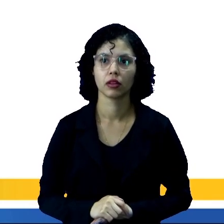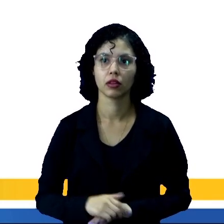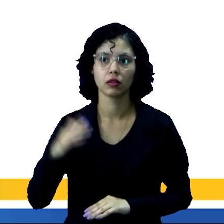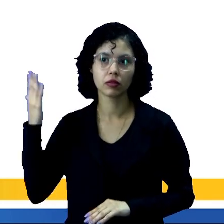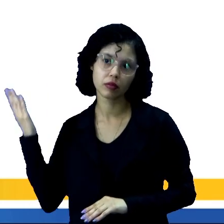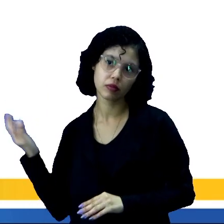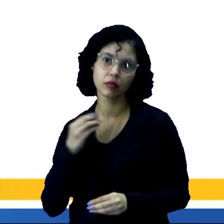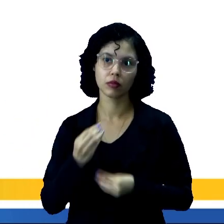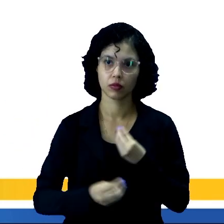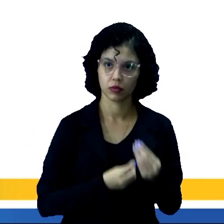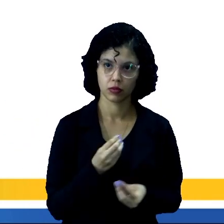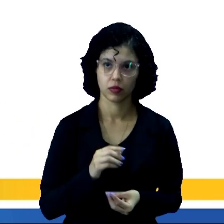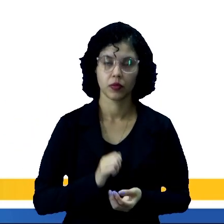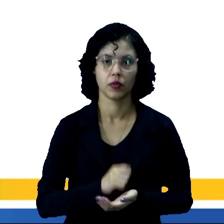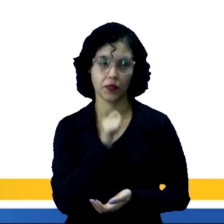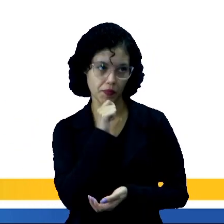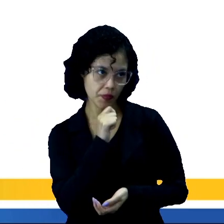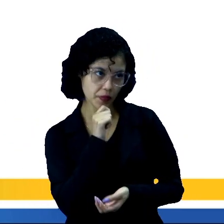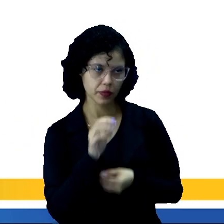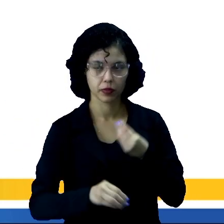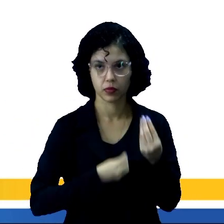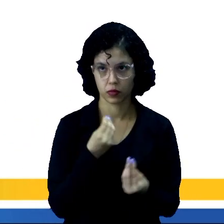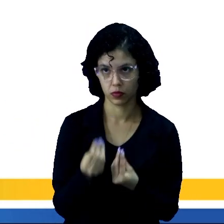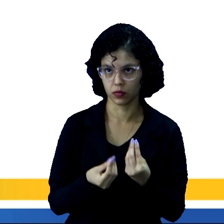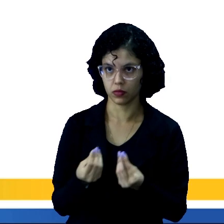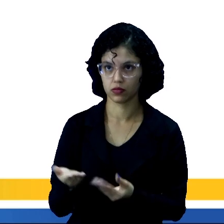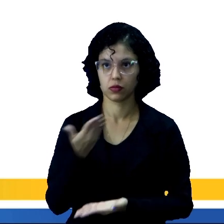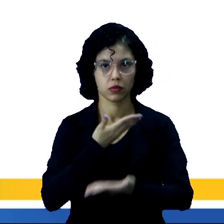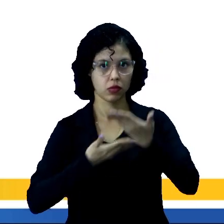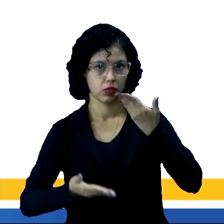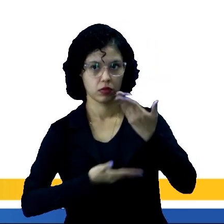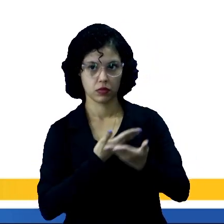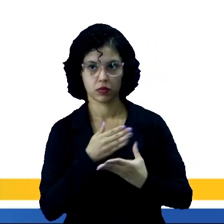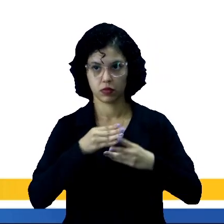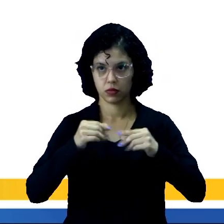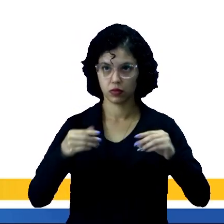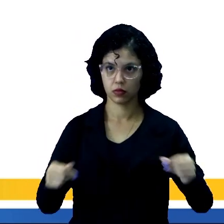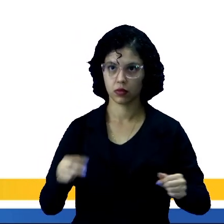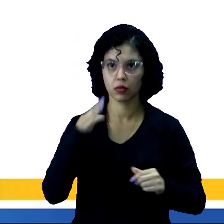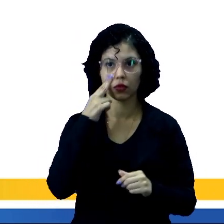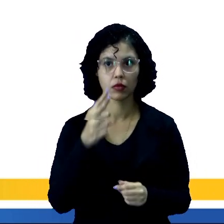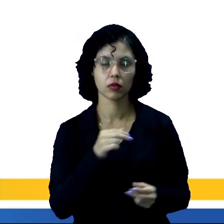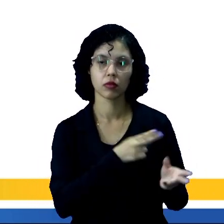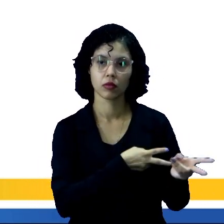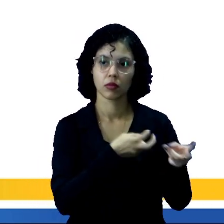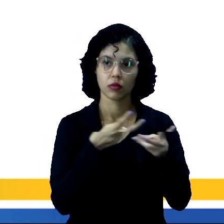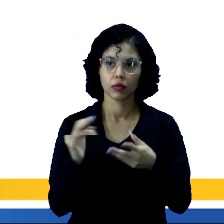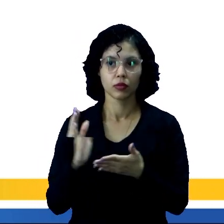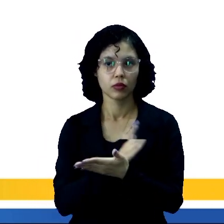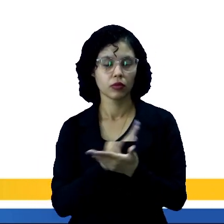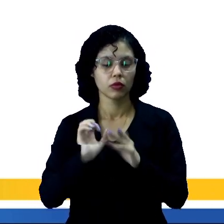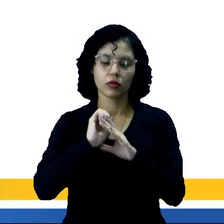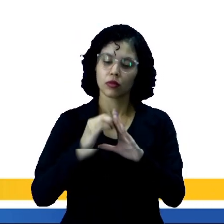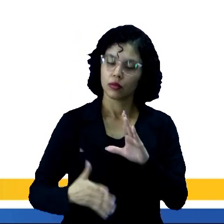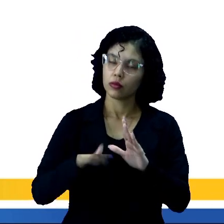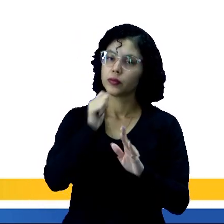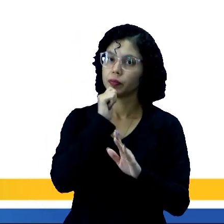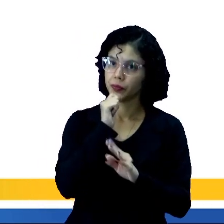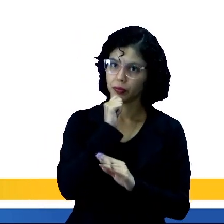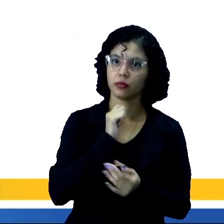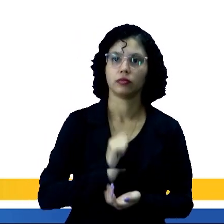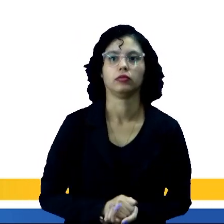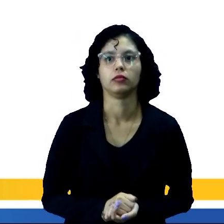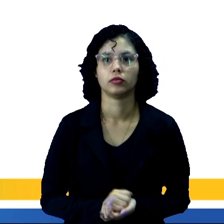Bom, ainda falando como os índios se relacionam com a terra, nós vamos agora observar algumas características, né?